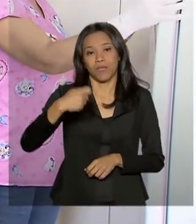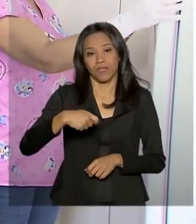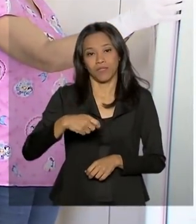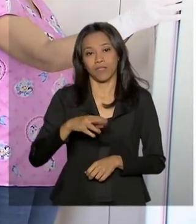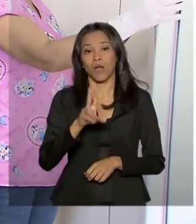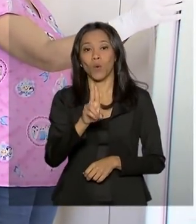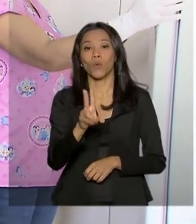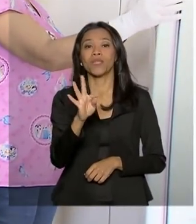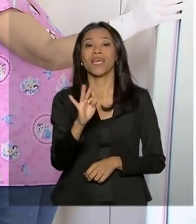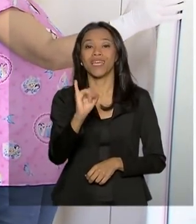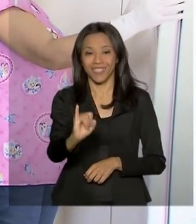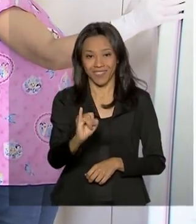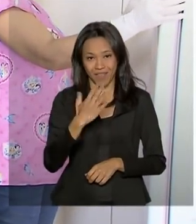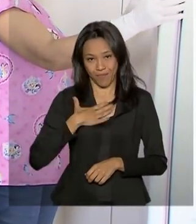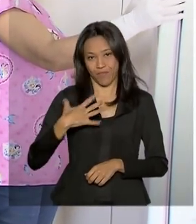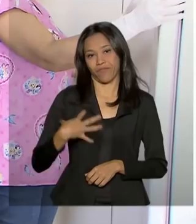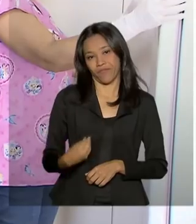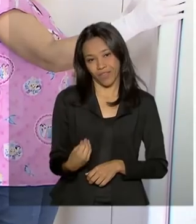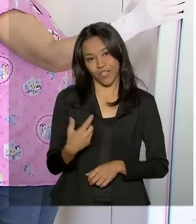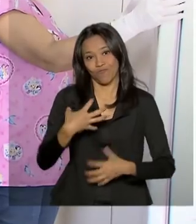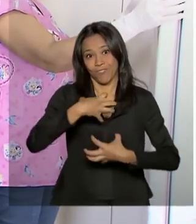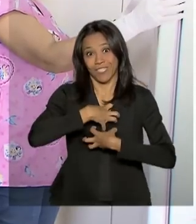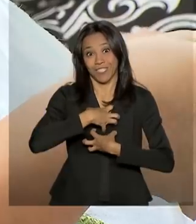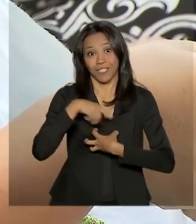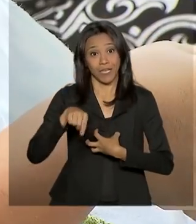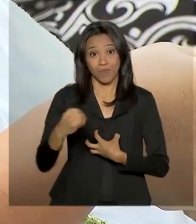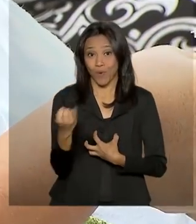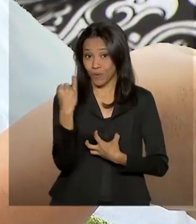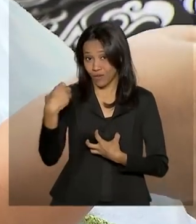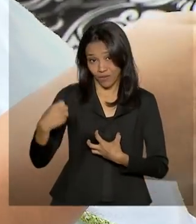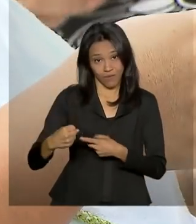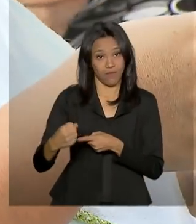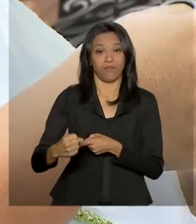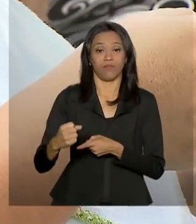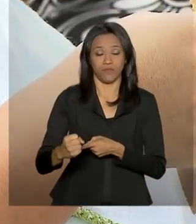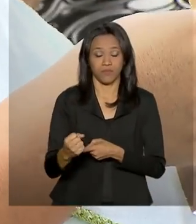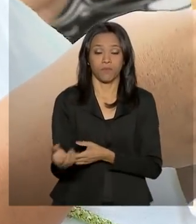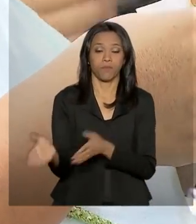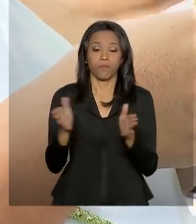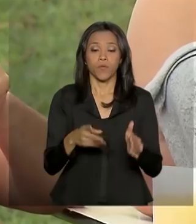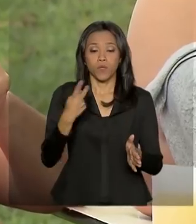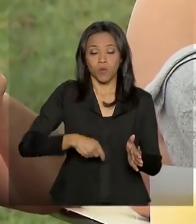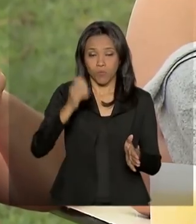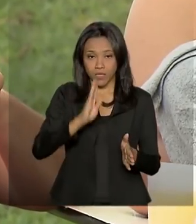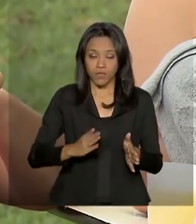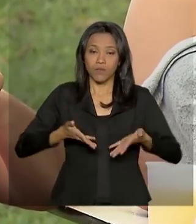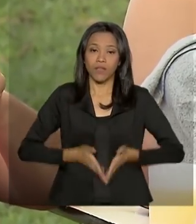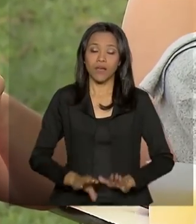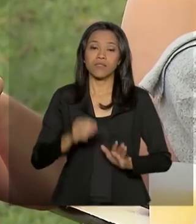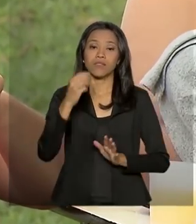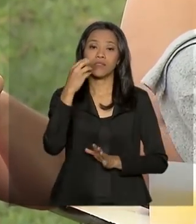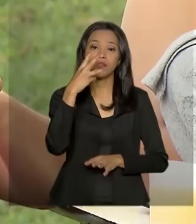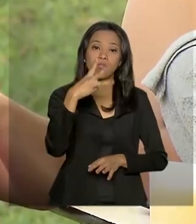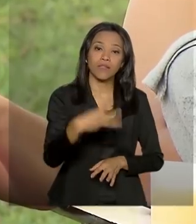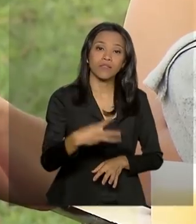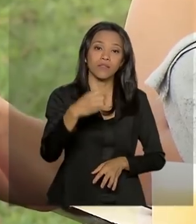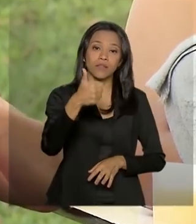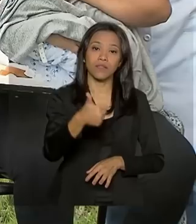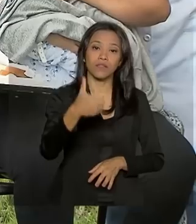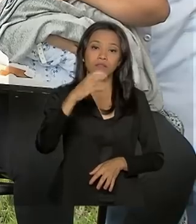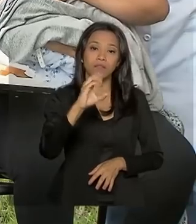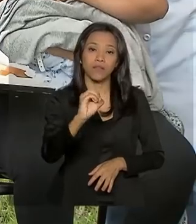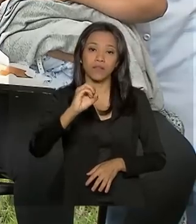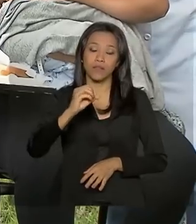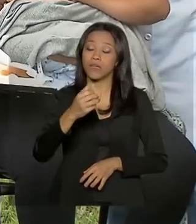vivi o que é a necessidade desse leite. No Brasil, nascem por ano cerca de 330 mil